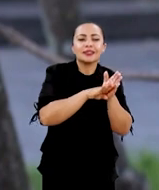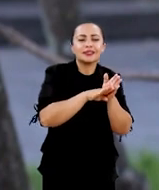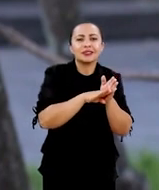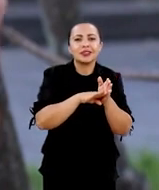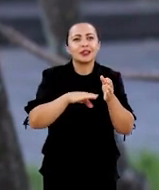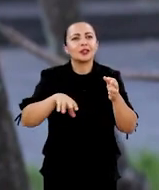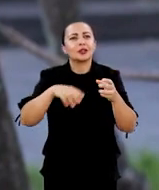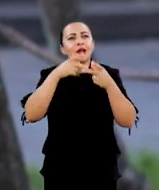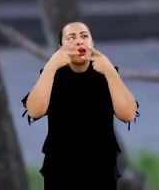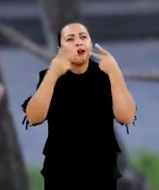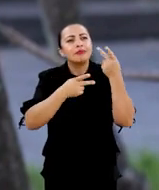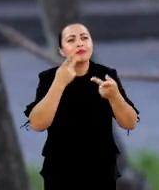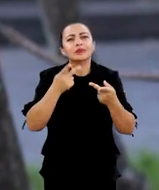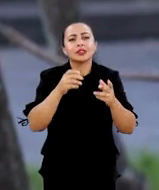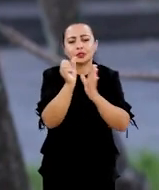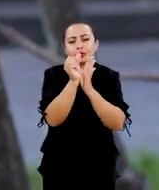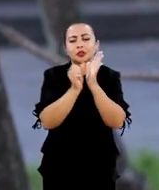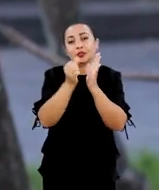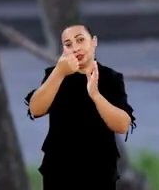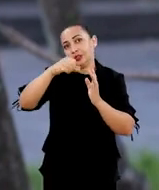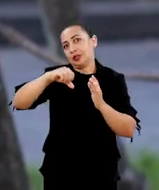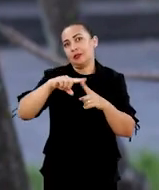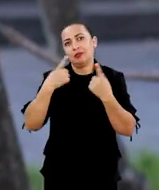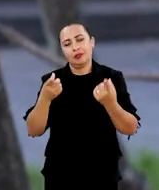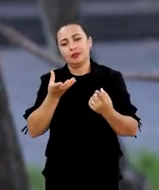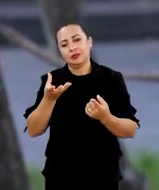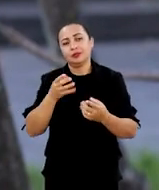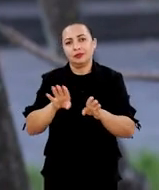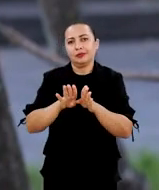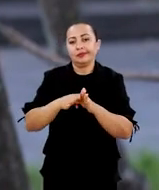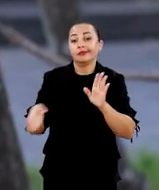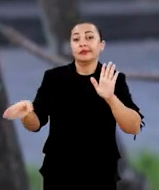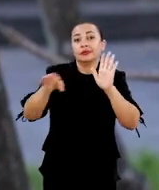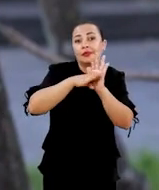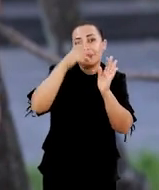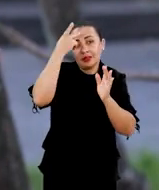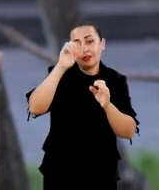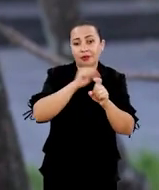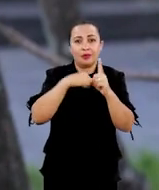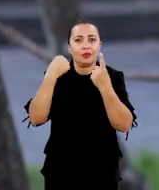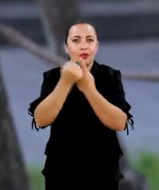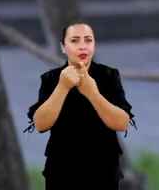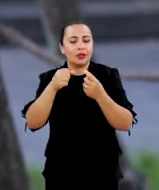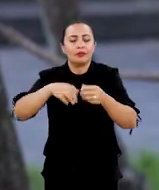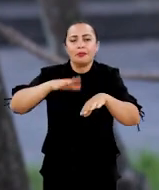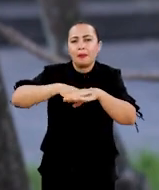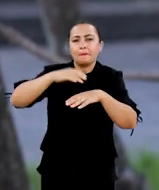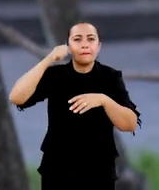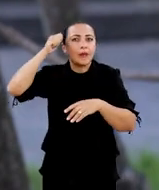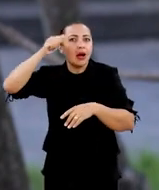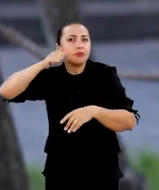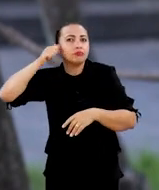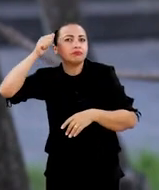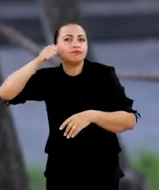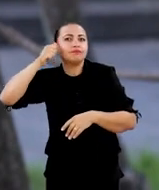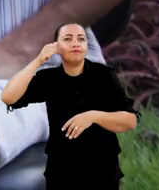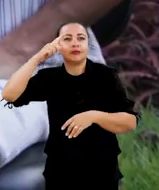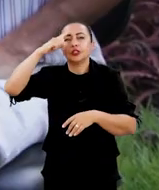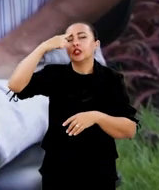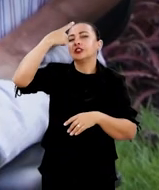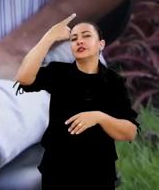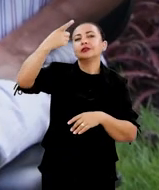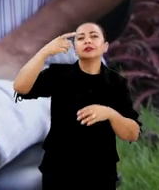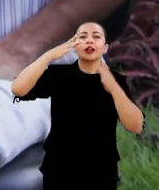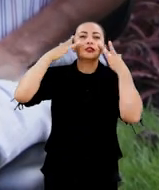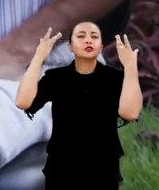cancioneiro as narrativas lá do século XIX mas pretendemos justamente trazer para a sociedade de uma forma mais artística e